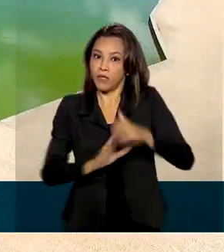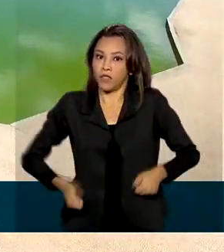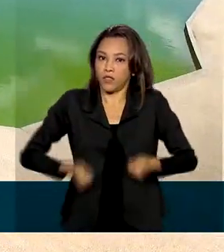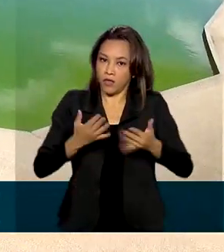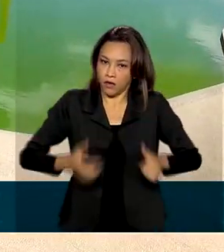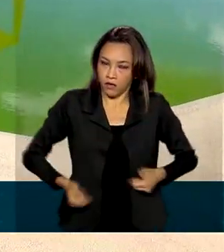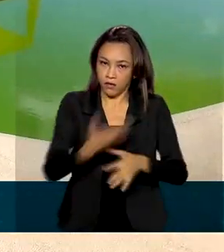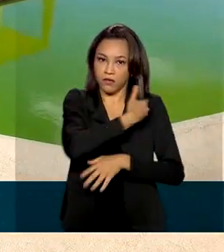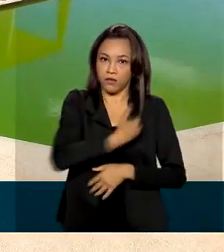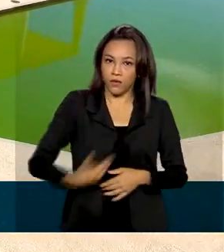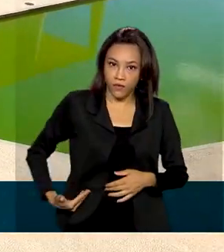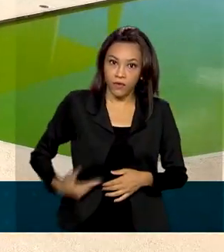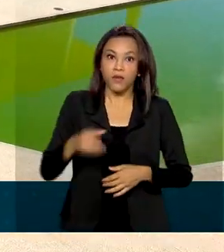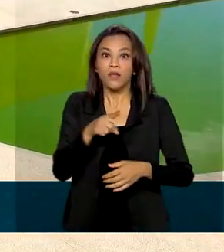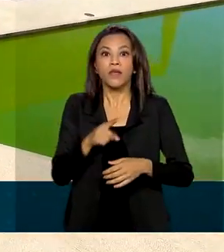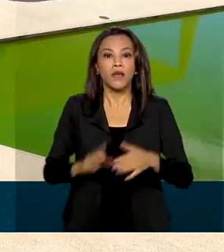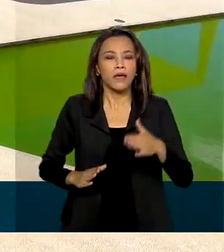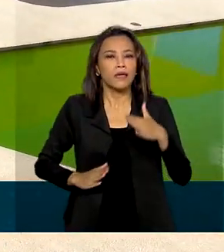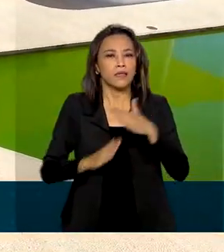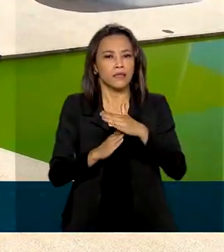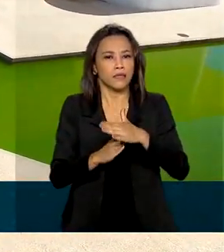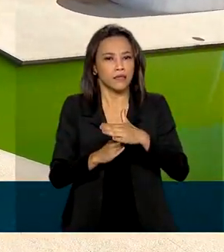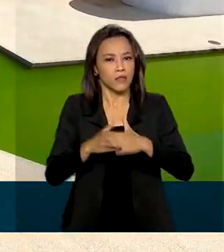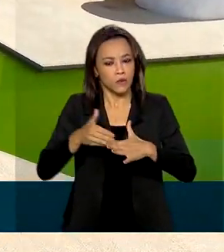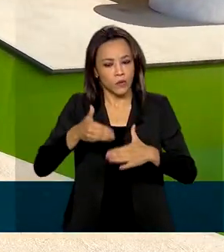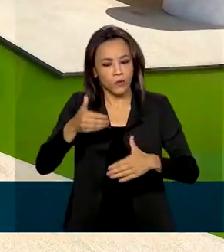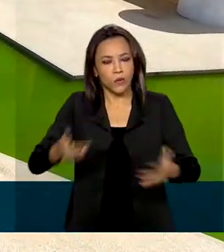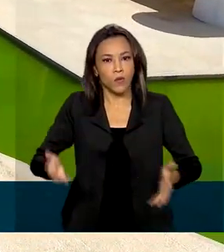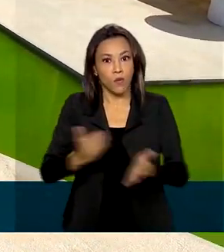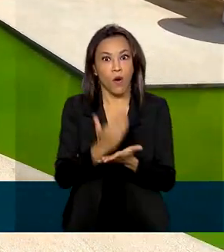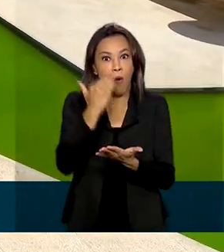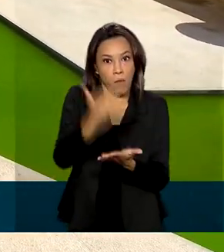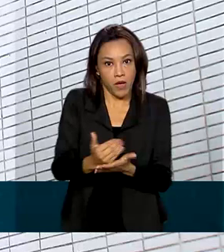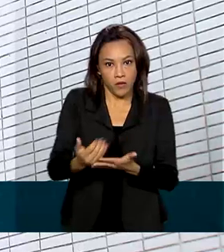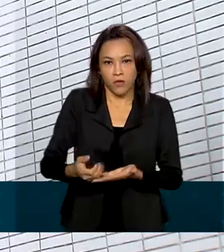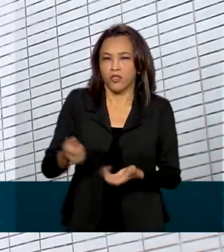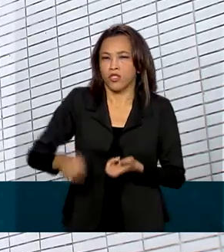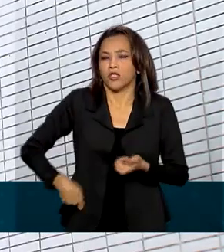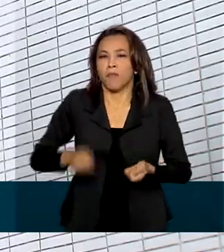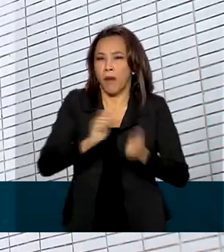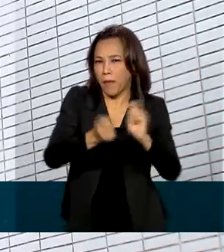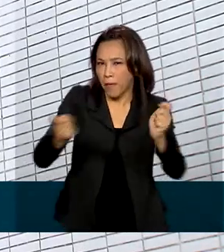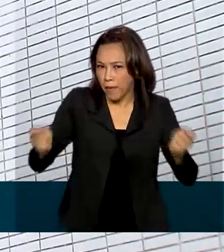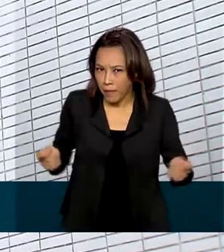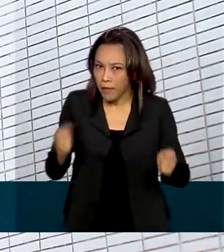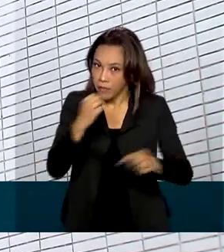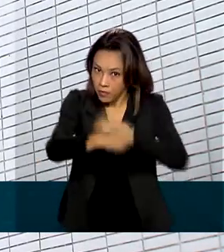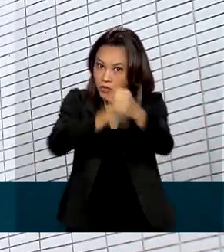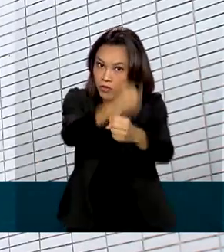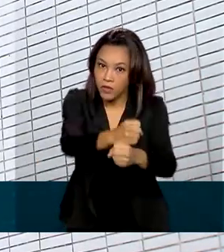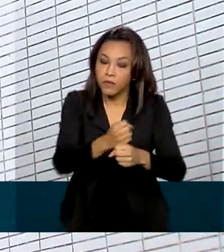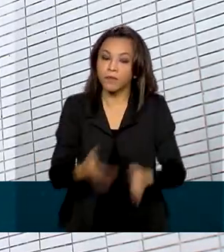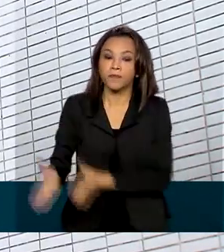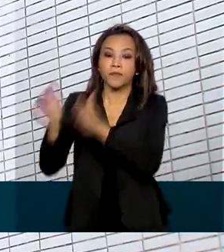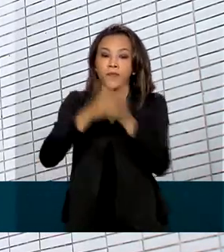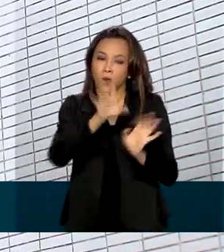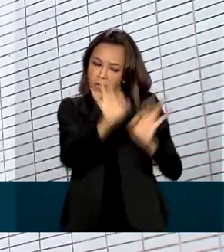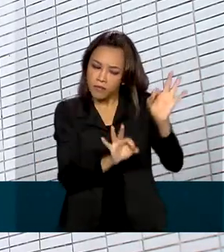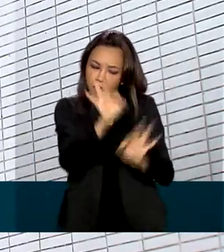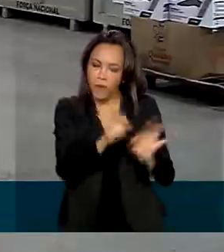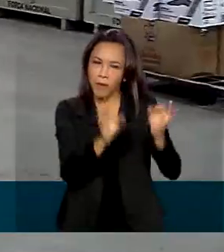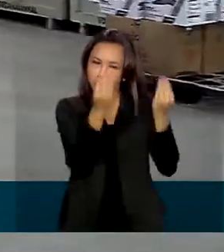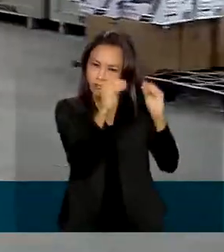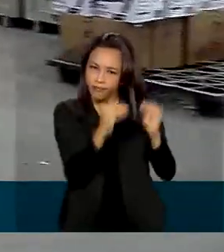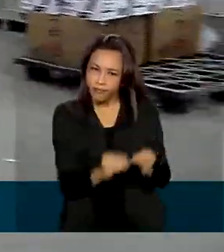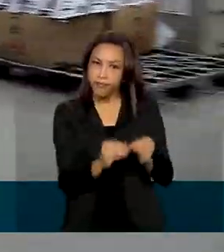federal, que limita o crescimento das despesas à variação da inflação do ano anterior. Com a projeção, o Ministério da Economia também